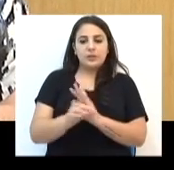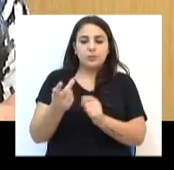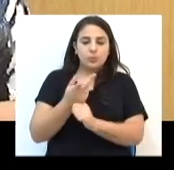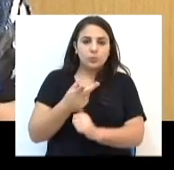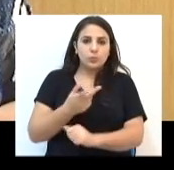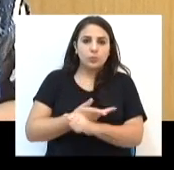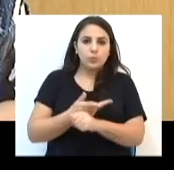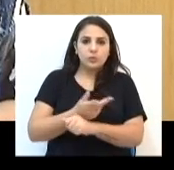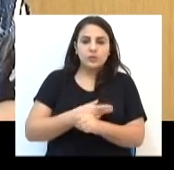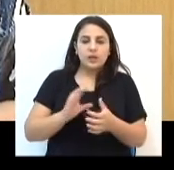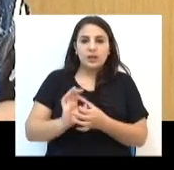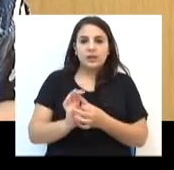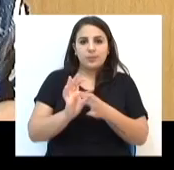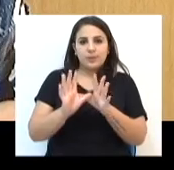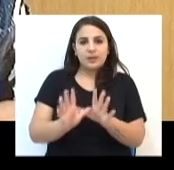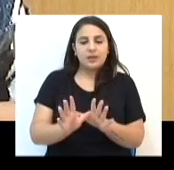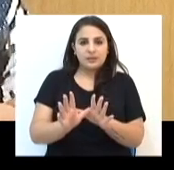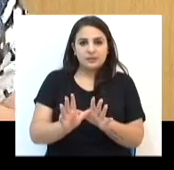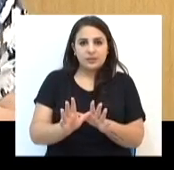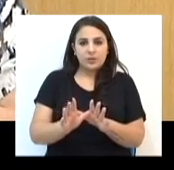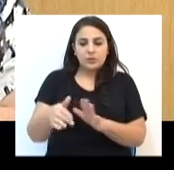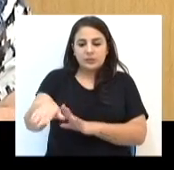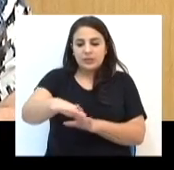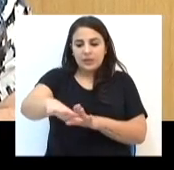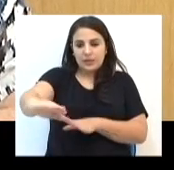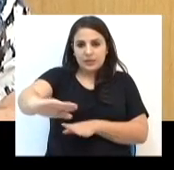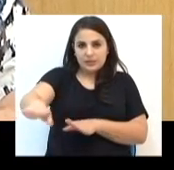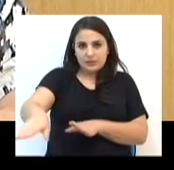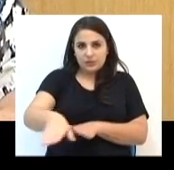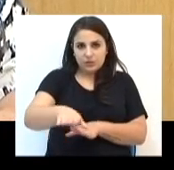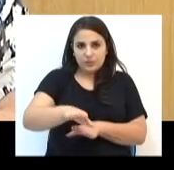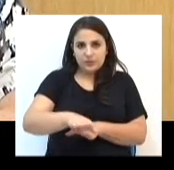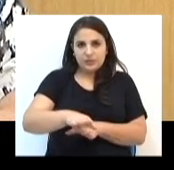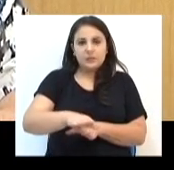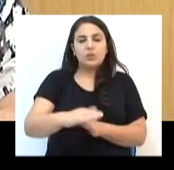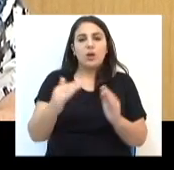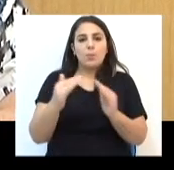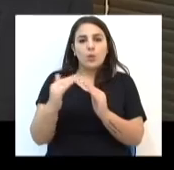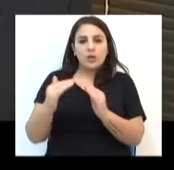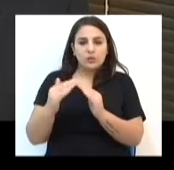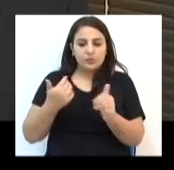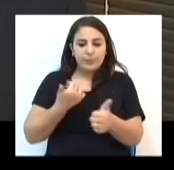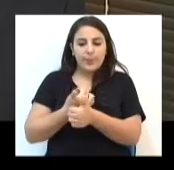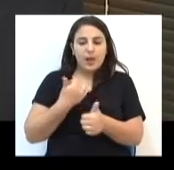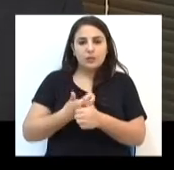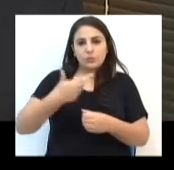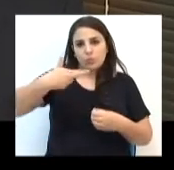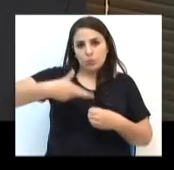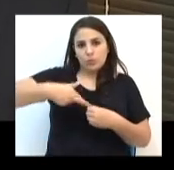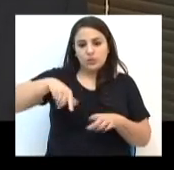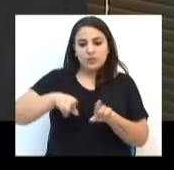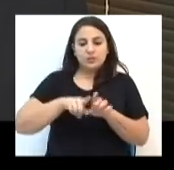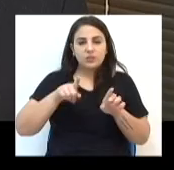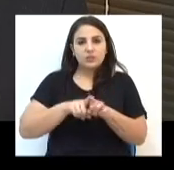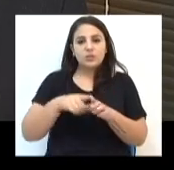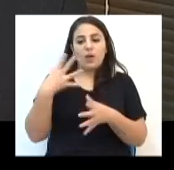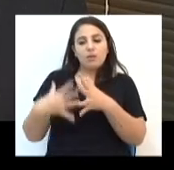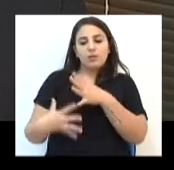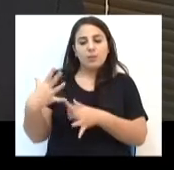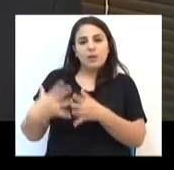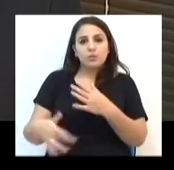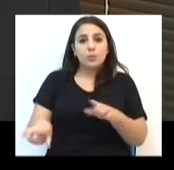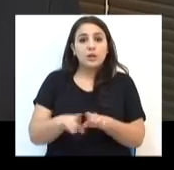liberação do estacionamento aos moradores próximos dos postos de combustíveis. Esses moradores estão sendo prejudicados,